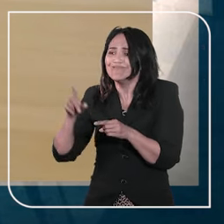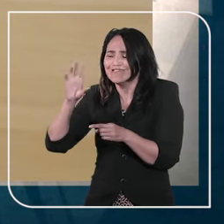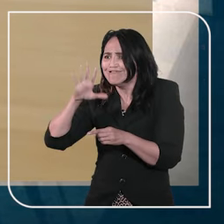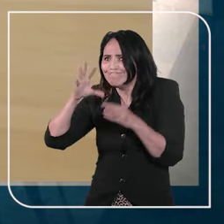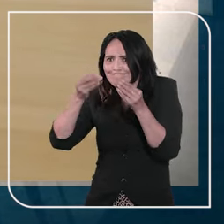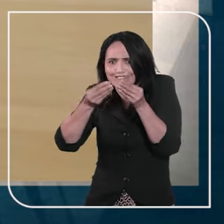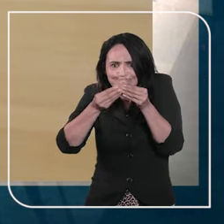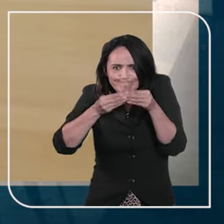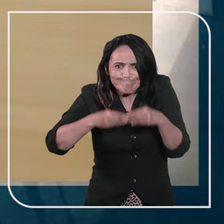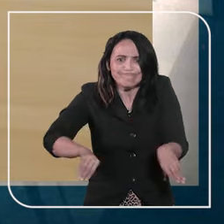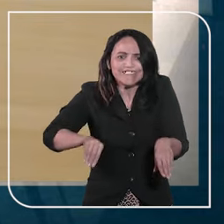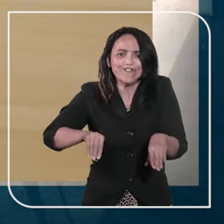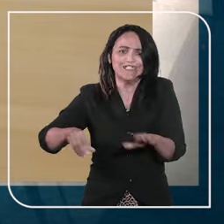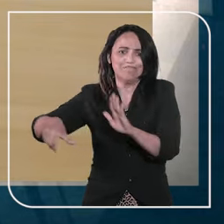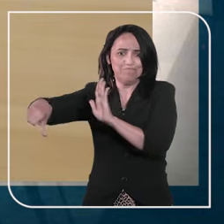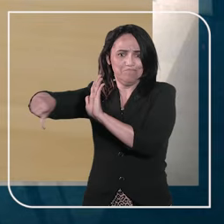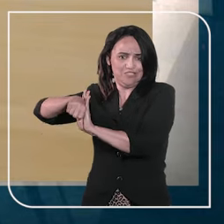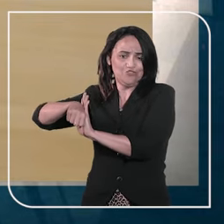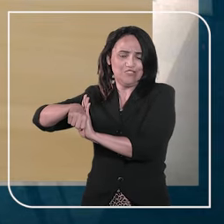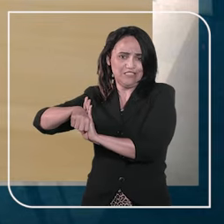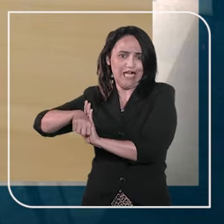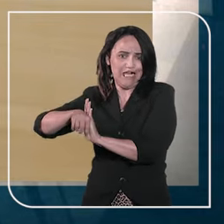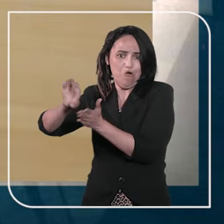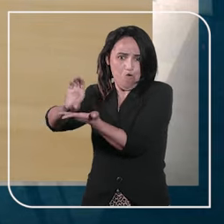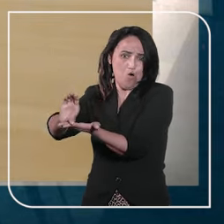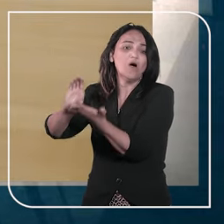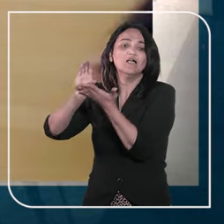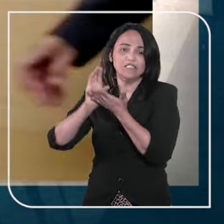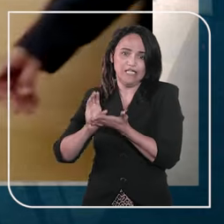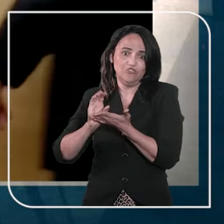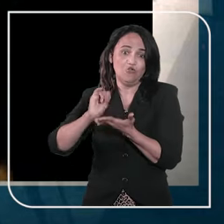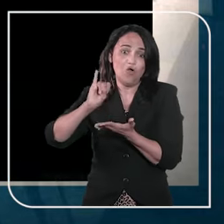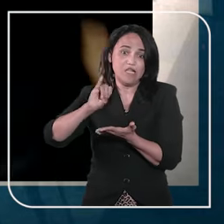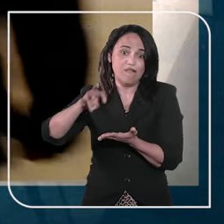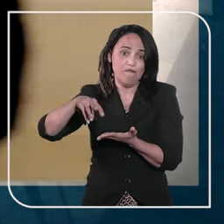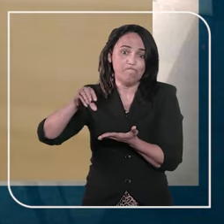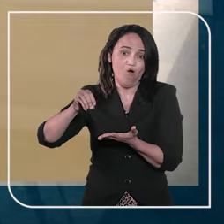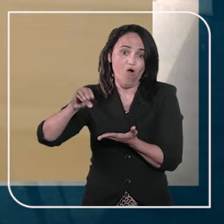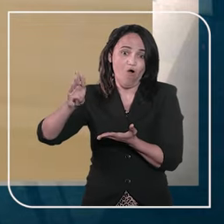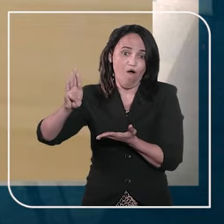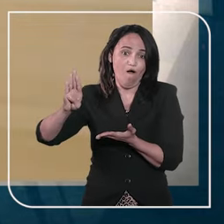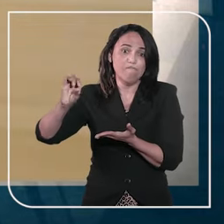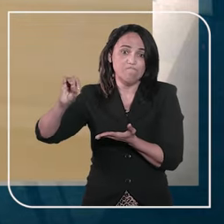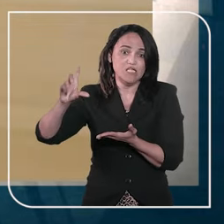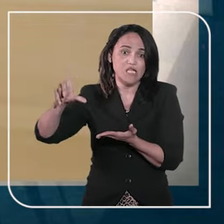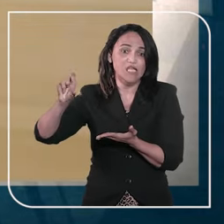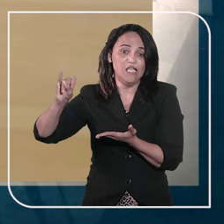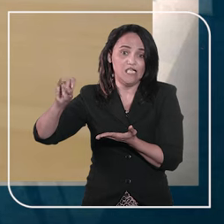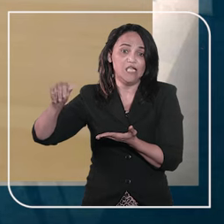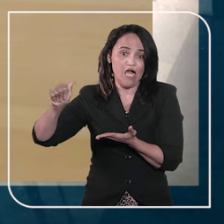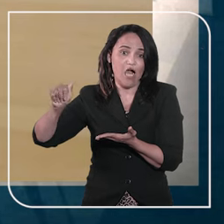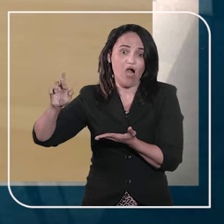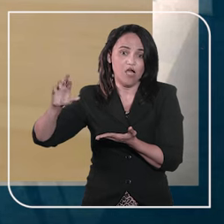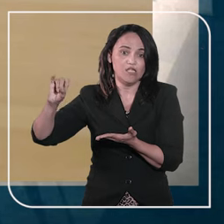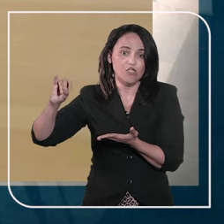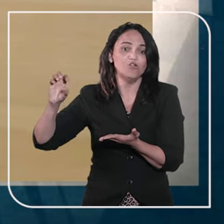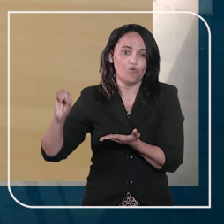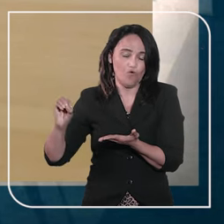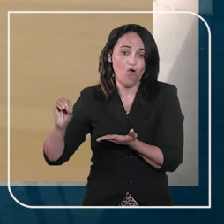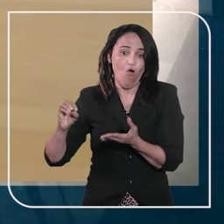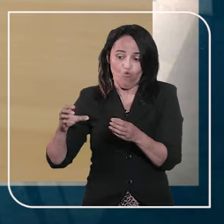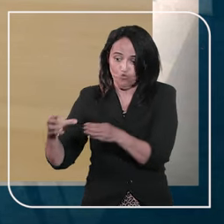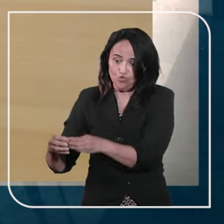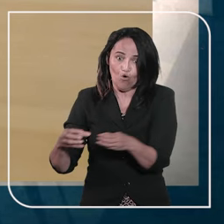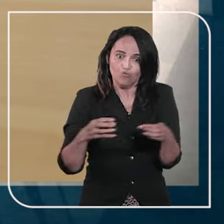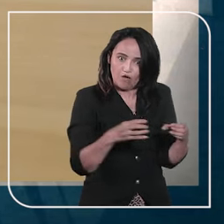o custo do crédito imobiliário. Os condomínios afetados pelo incumprimento das obrigações,